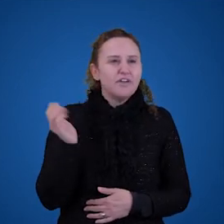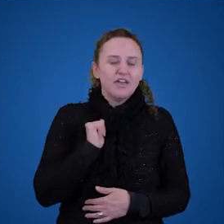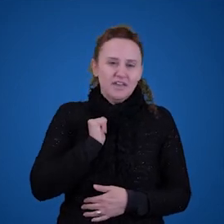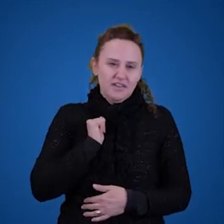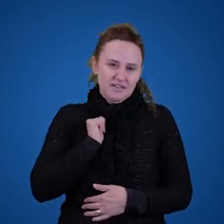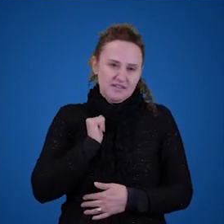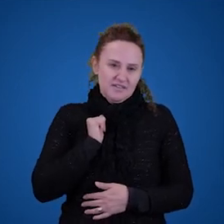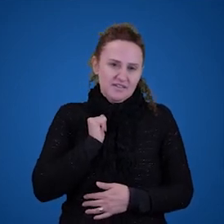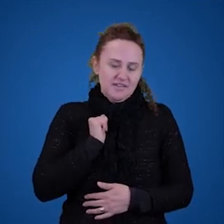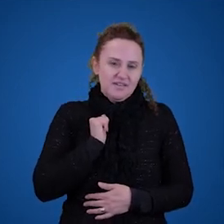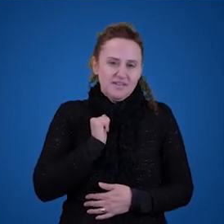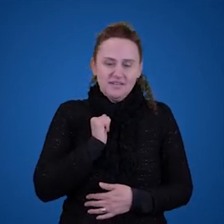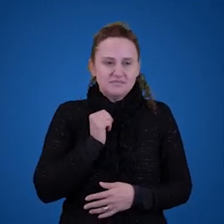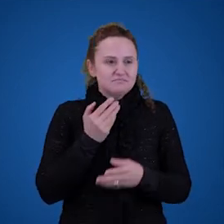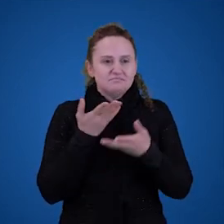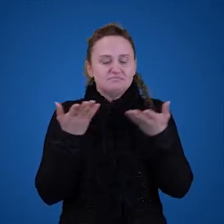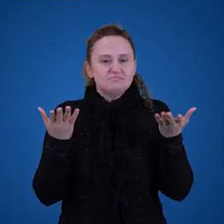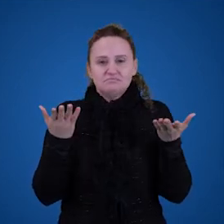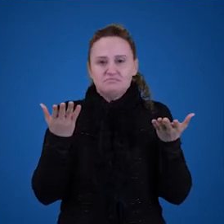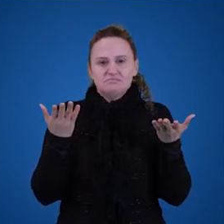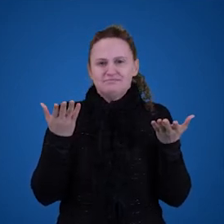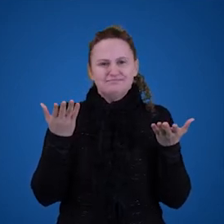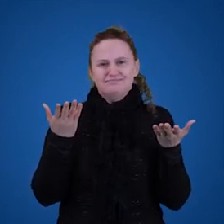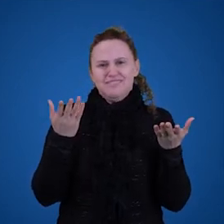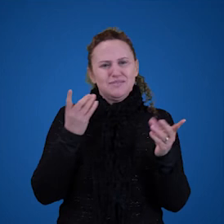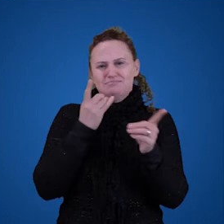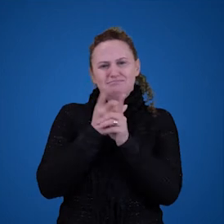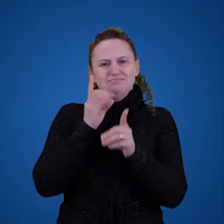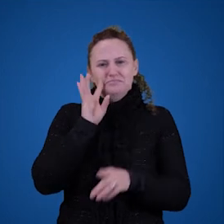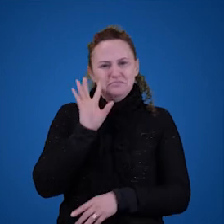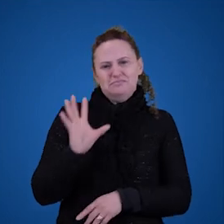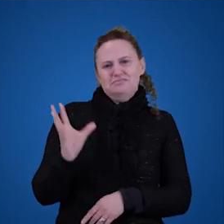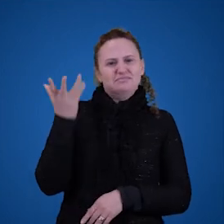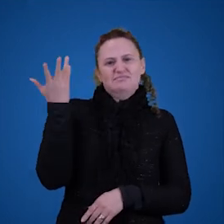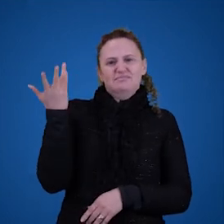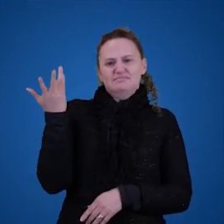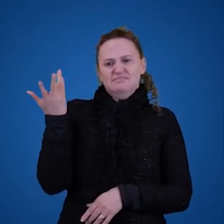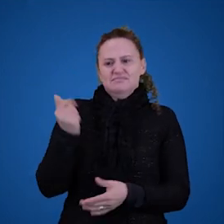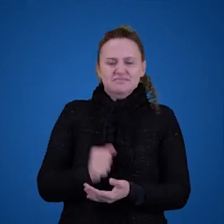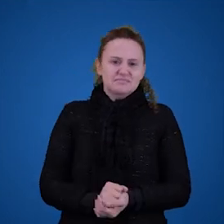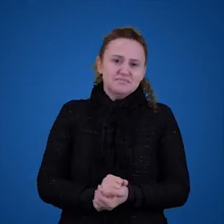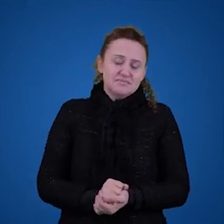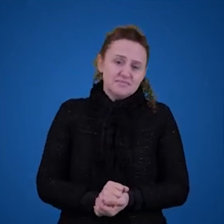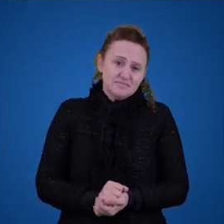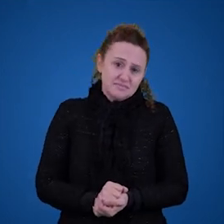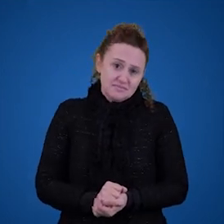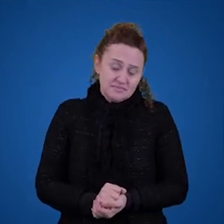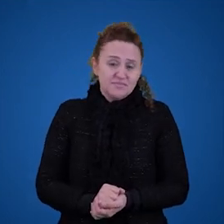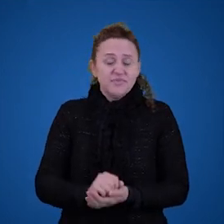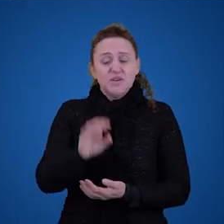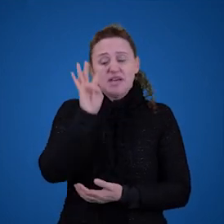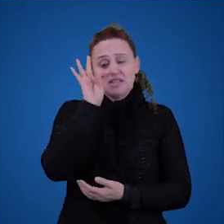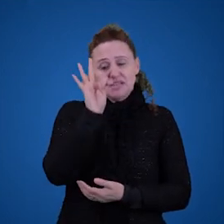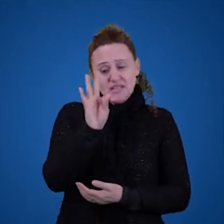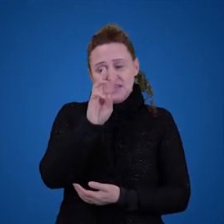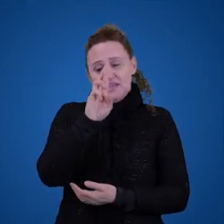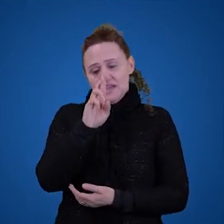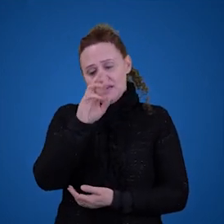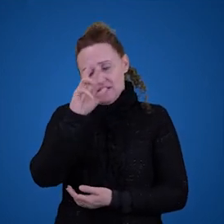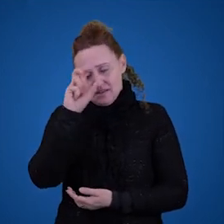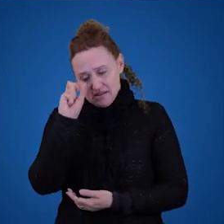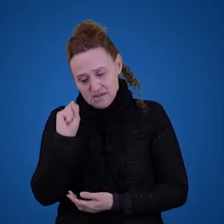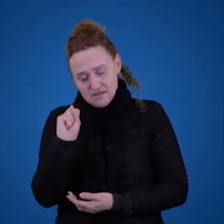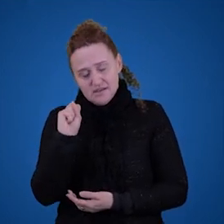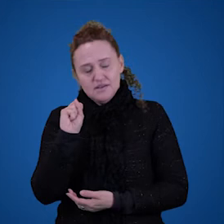à frente da sua casa. Então, isso não ocorre. Então, se a TRS aplicada a termos singulares